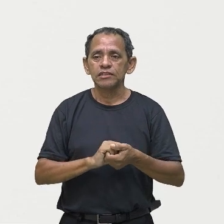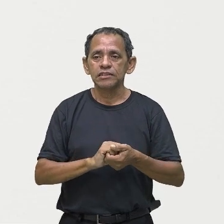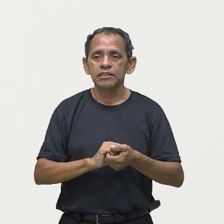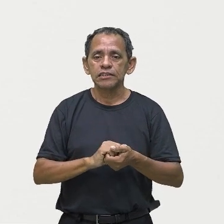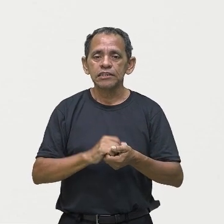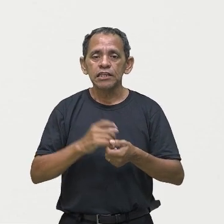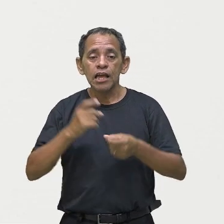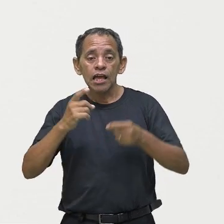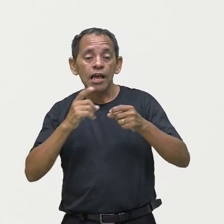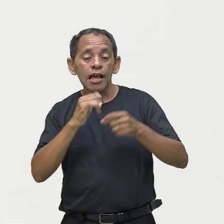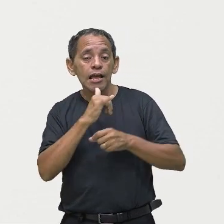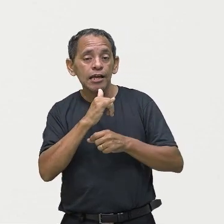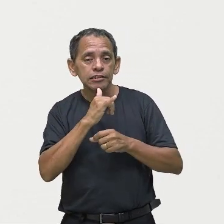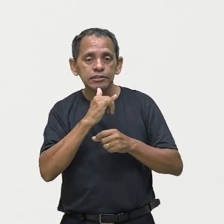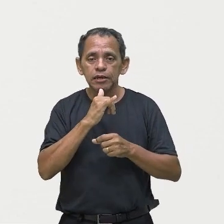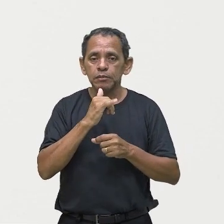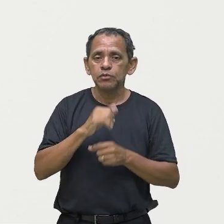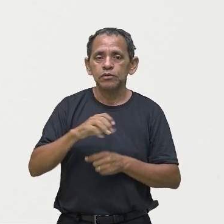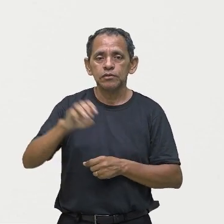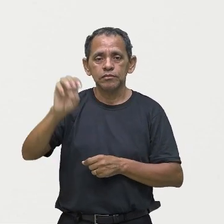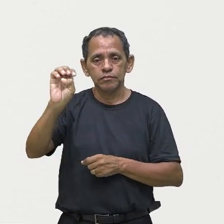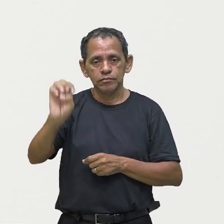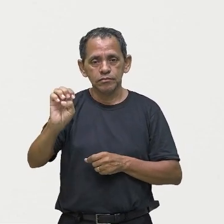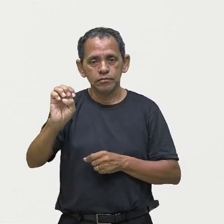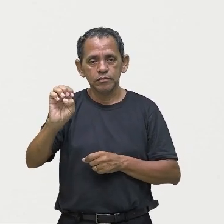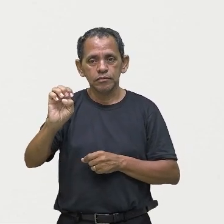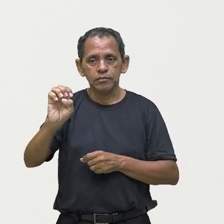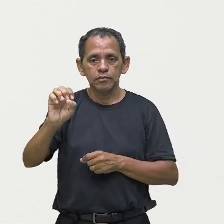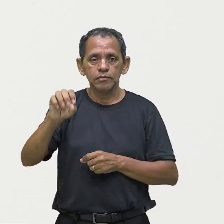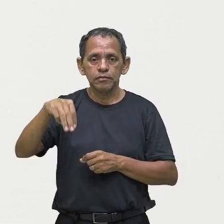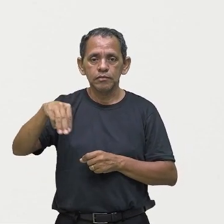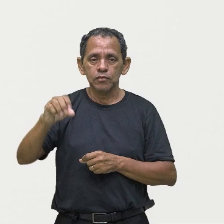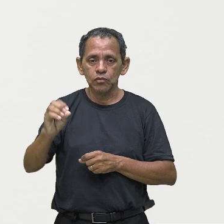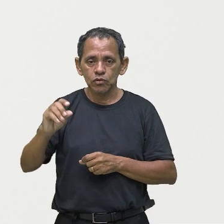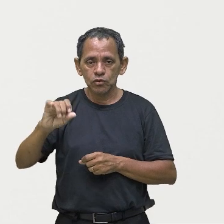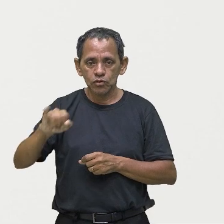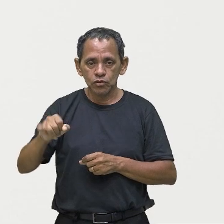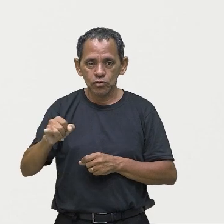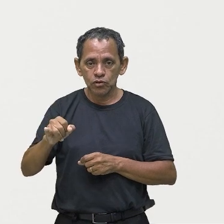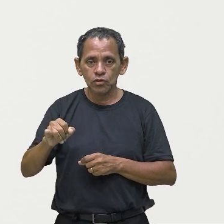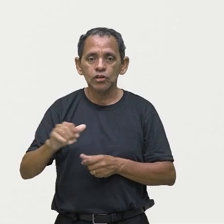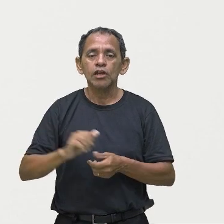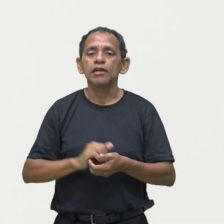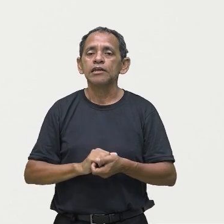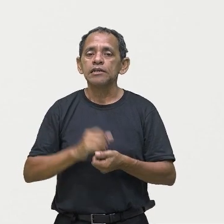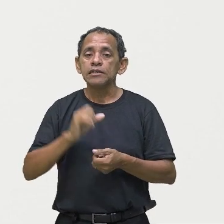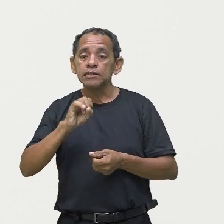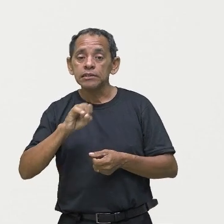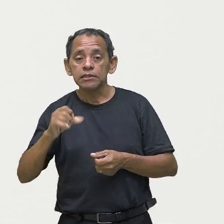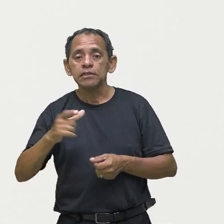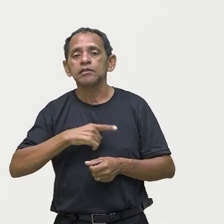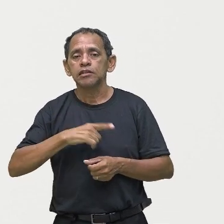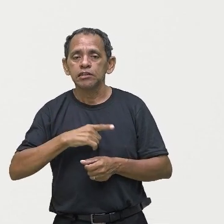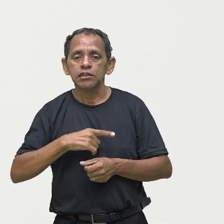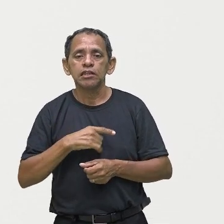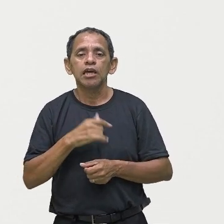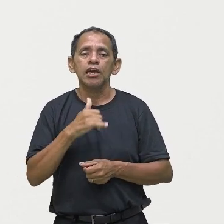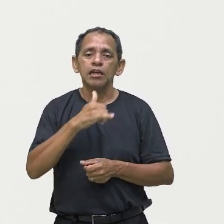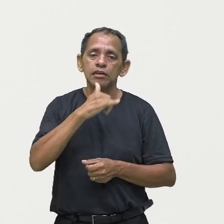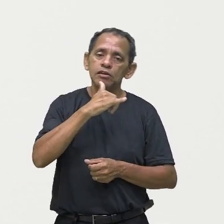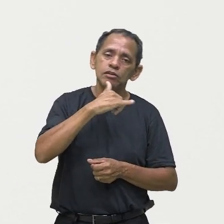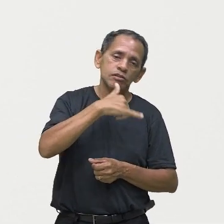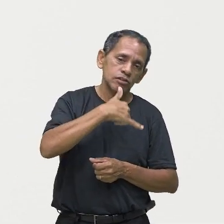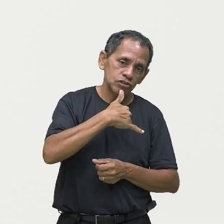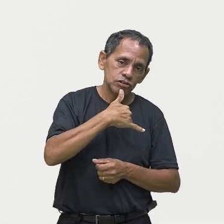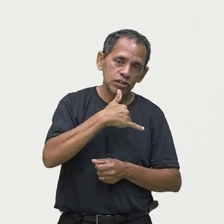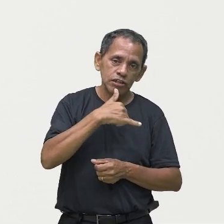significa, apesar de ter alguns bem claros, chorando, claro que se eu identificar vai